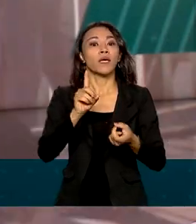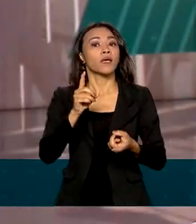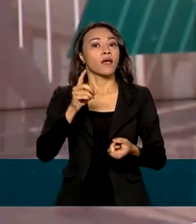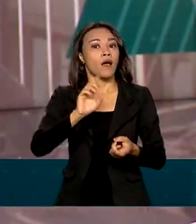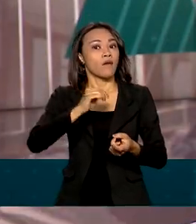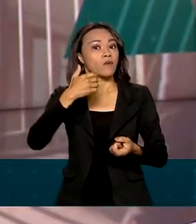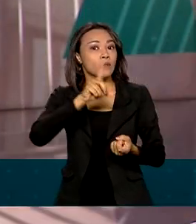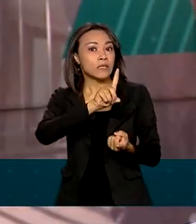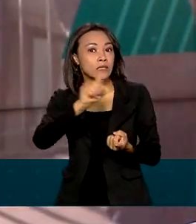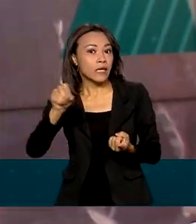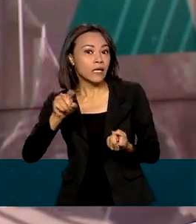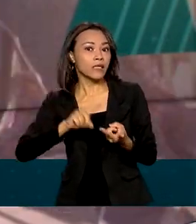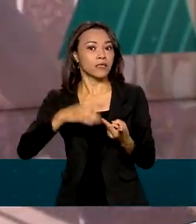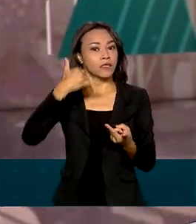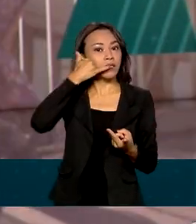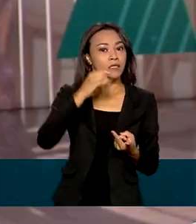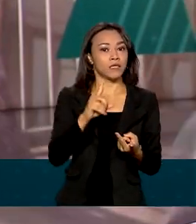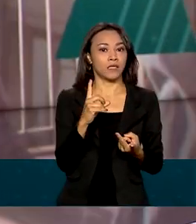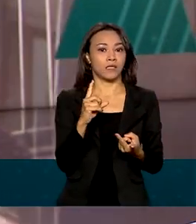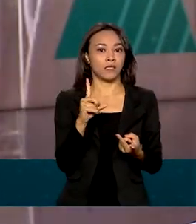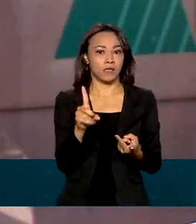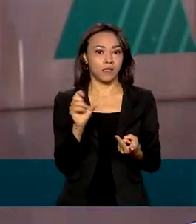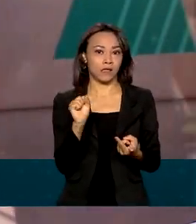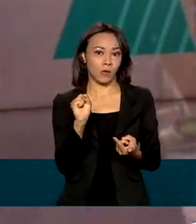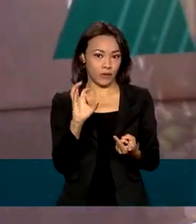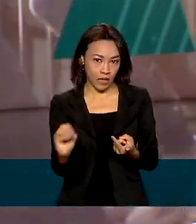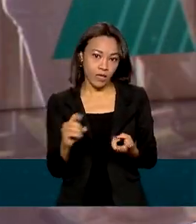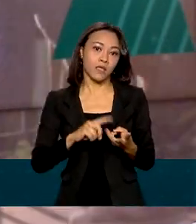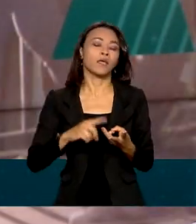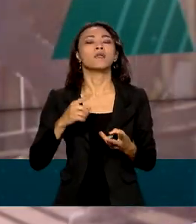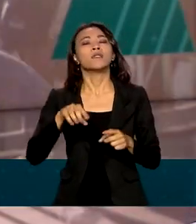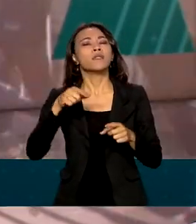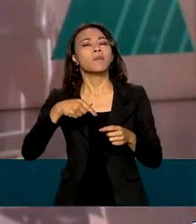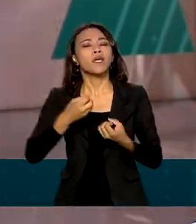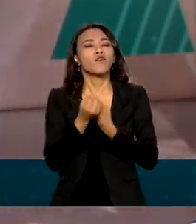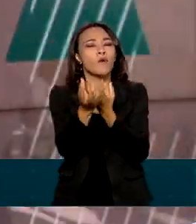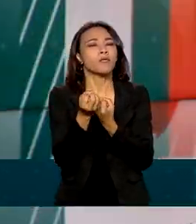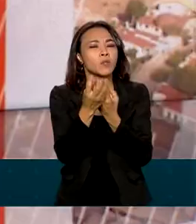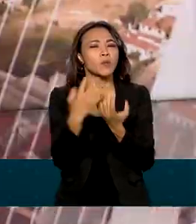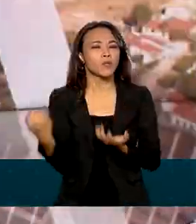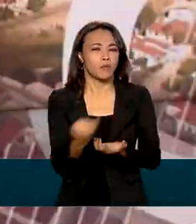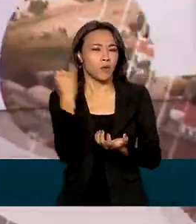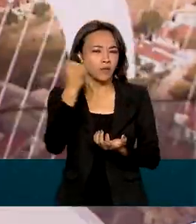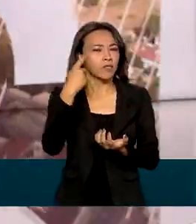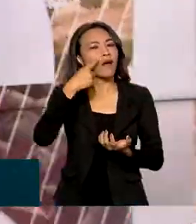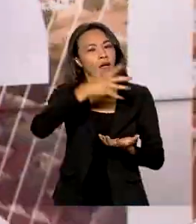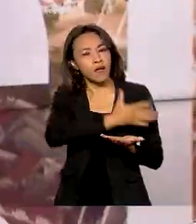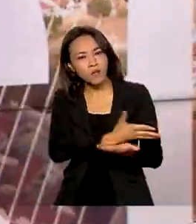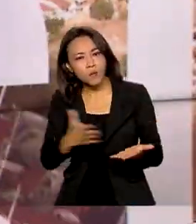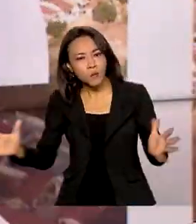e Ligue 180 para toda a população, além de fornecer informações importantes para os órgãos de controle.